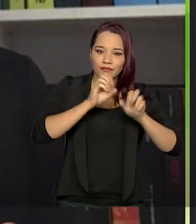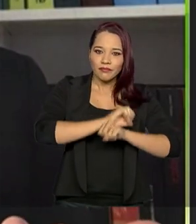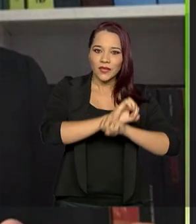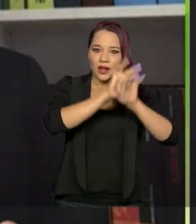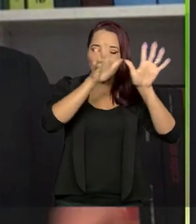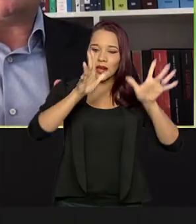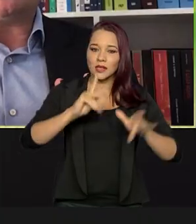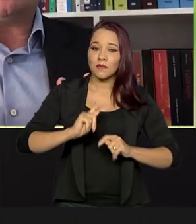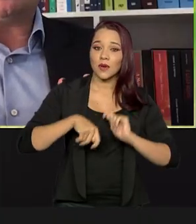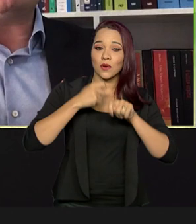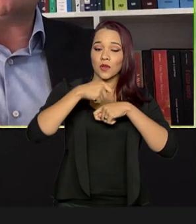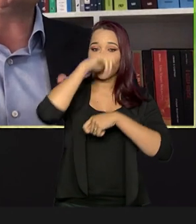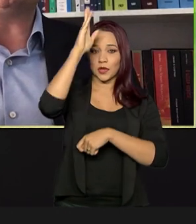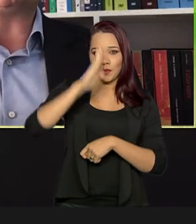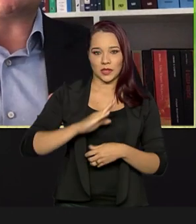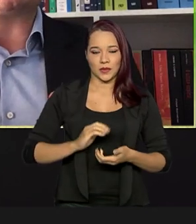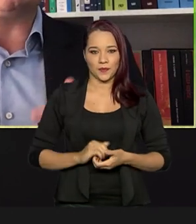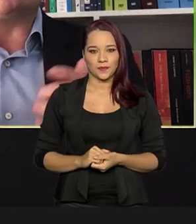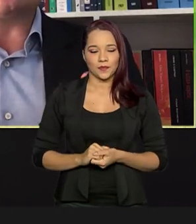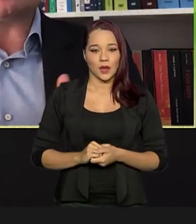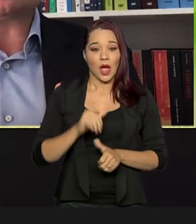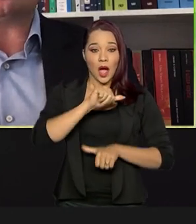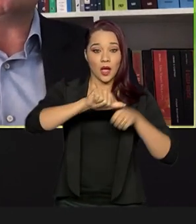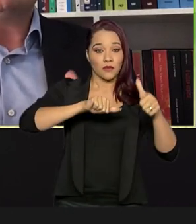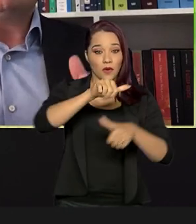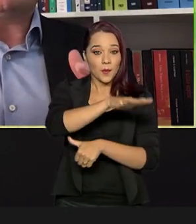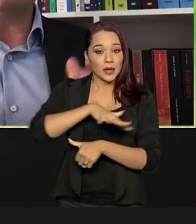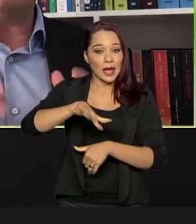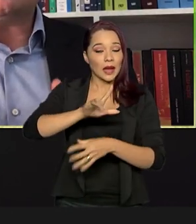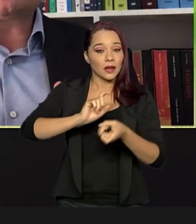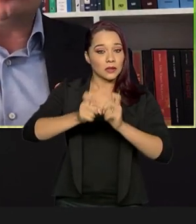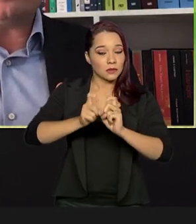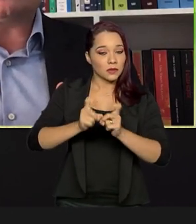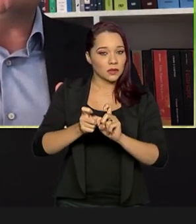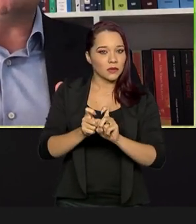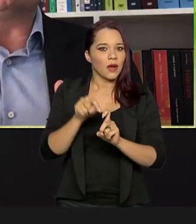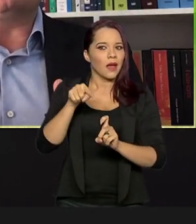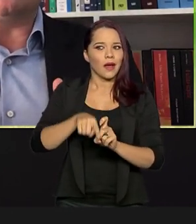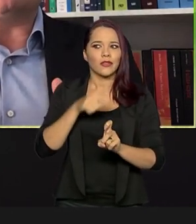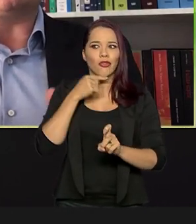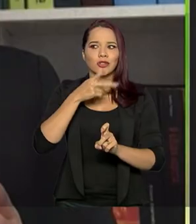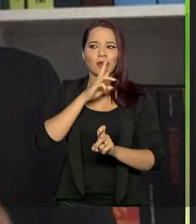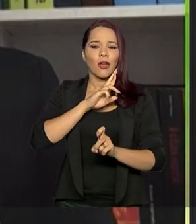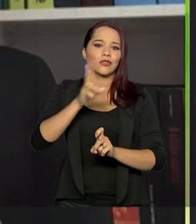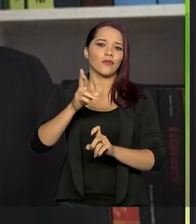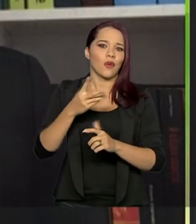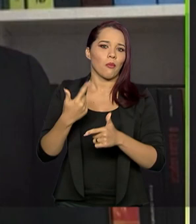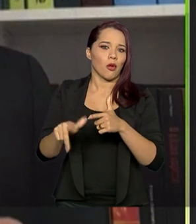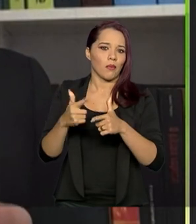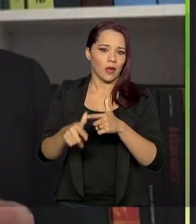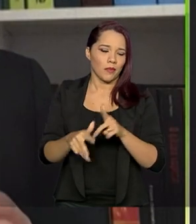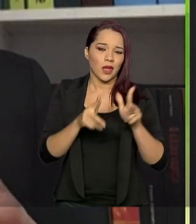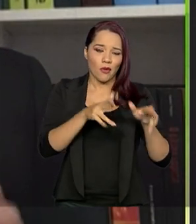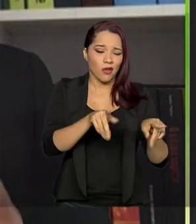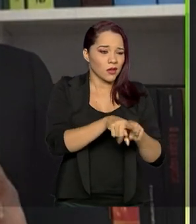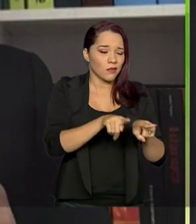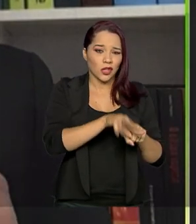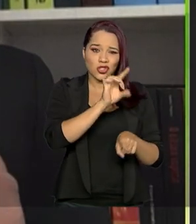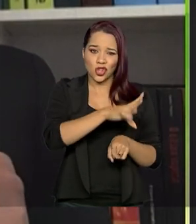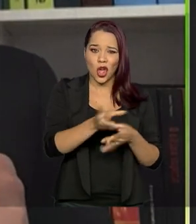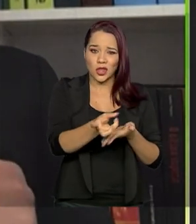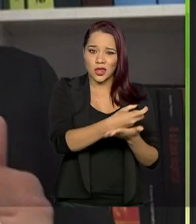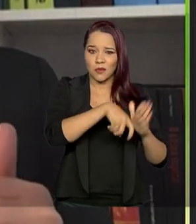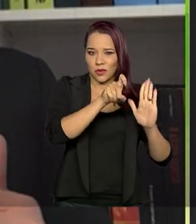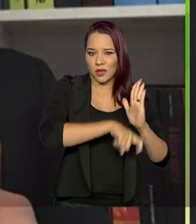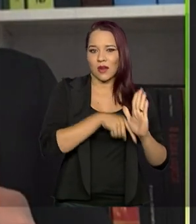economia brasileira. A reforma administrativa por si só, ela não vai resolver também o problema, assim como só a tributária. Então